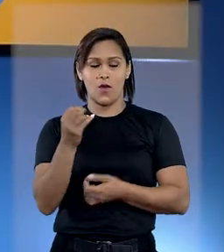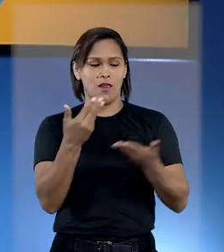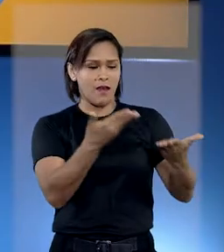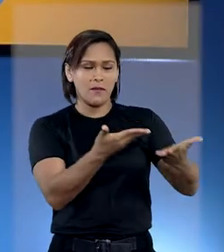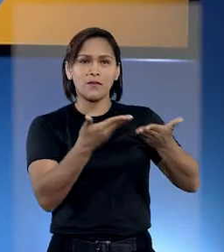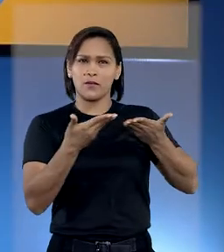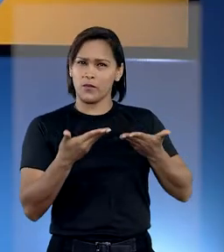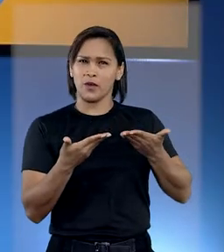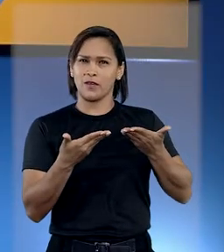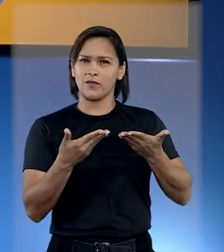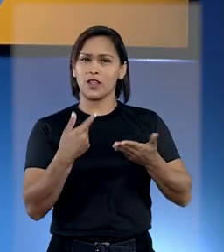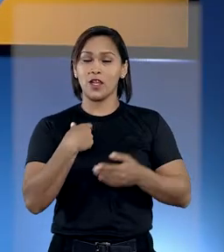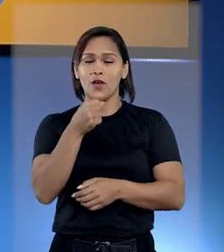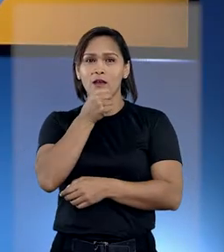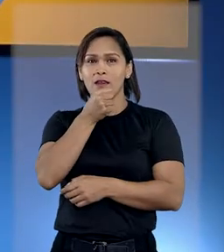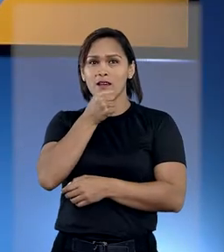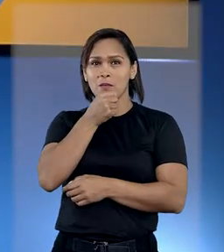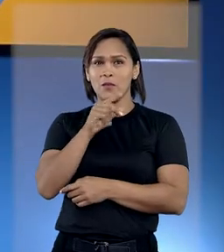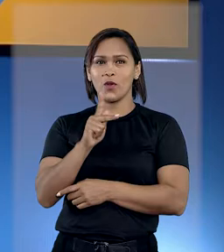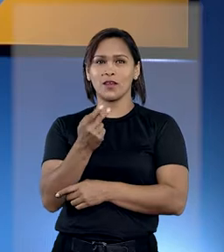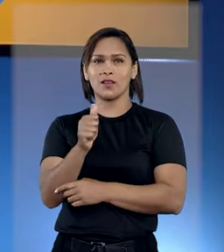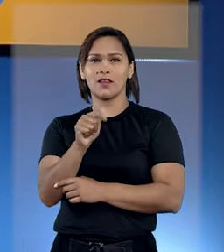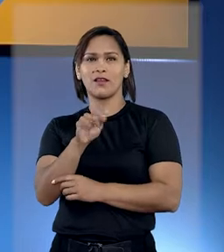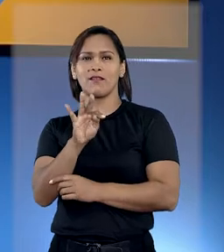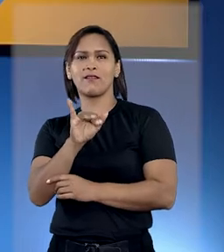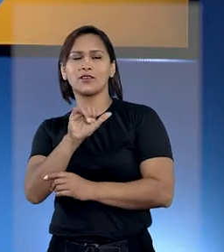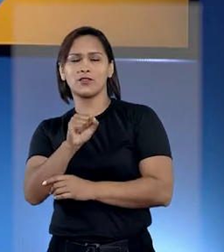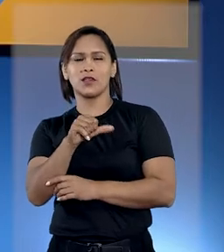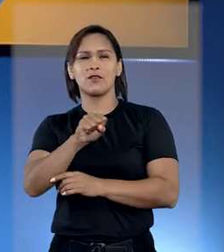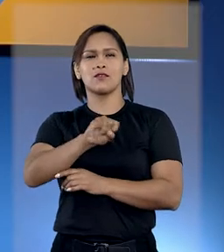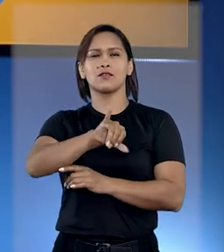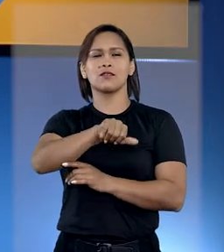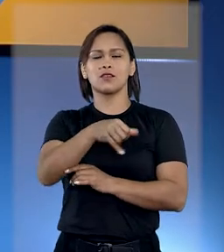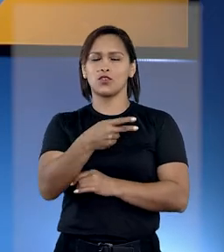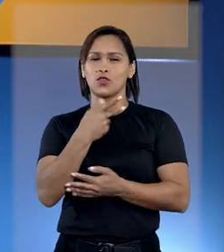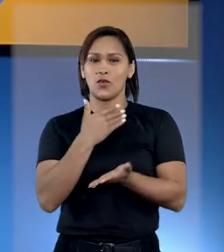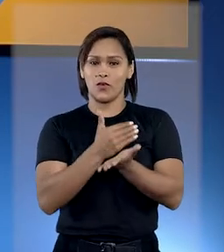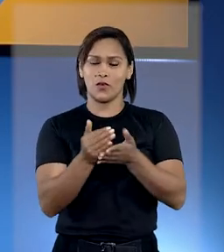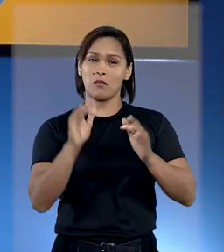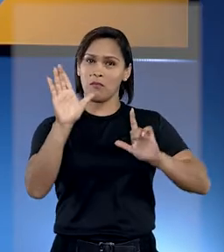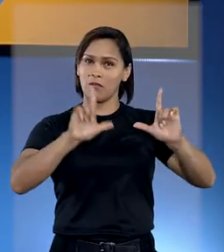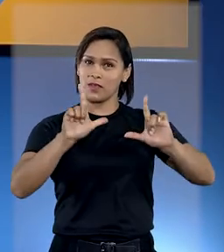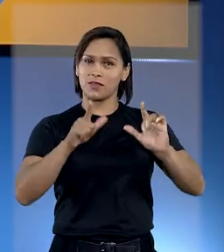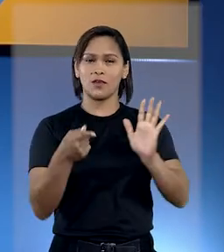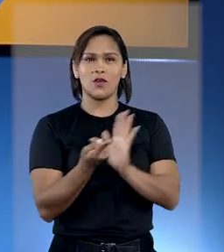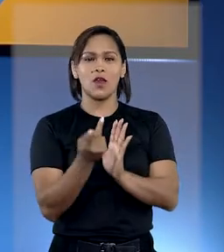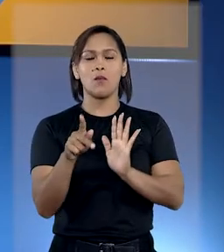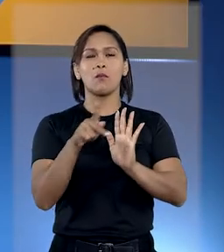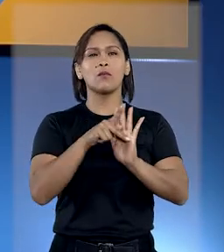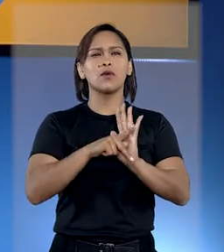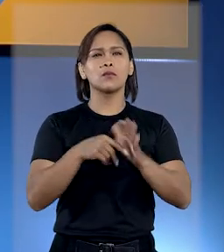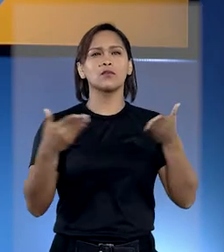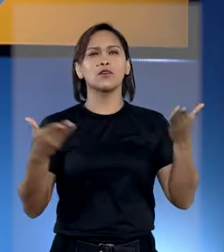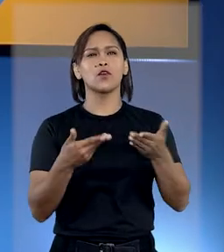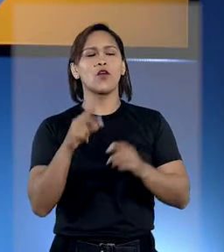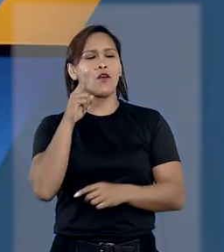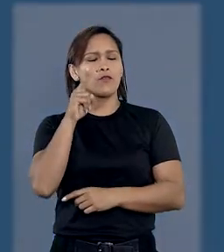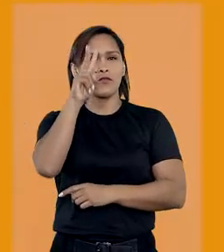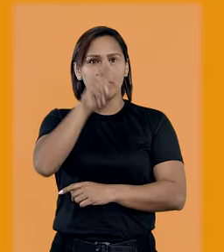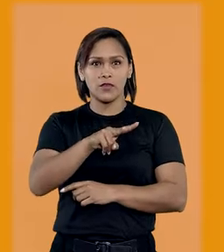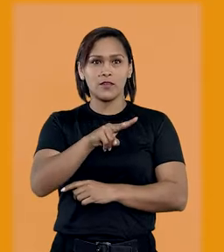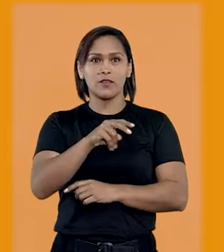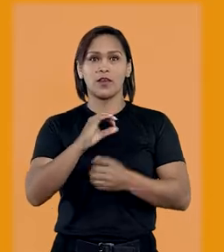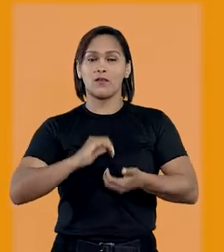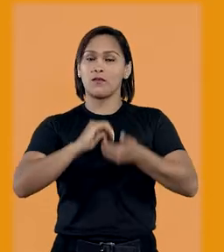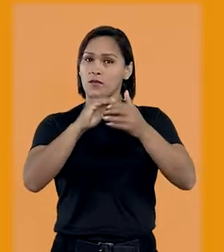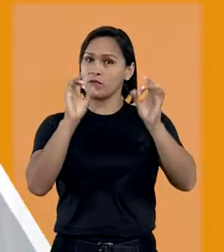Olá, seja muito bem-vindo. Eu sou Kátia Gomes e o STJ Notícias está no ar. No programa de hoje você vai